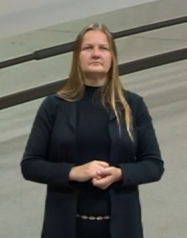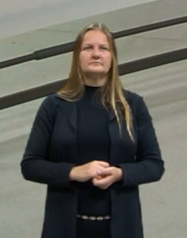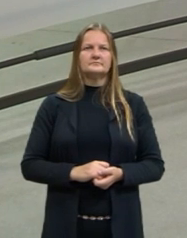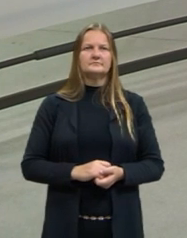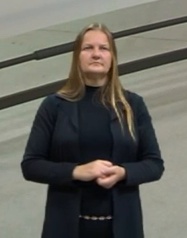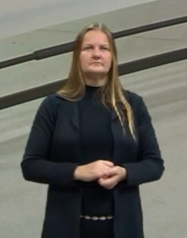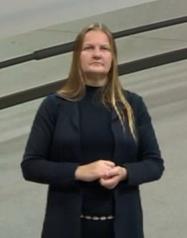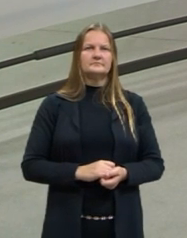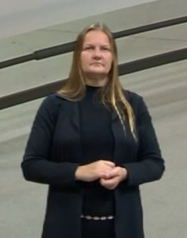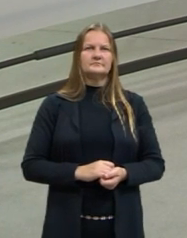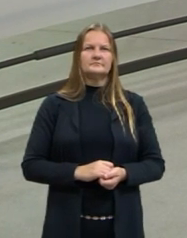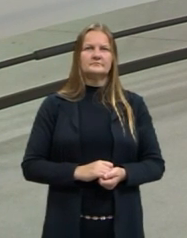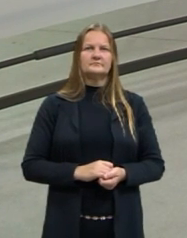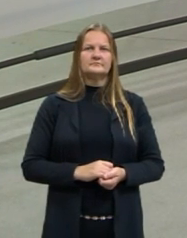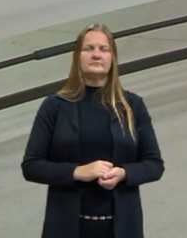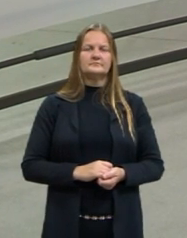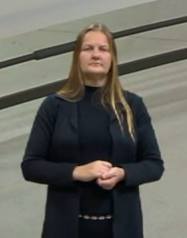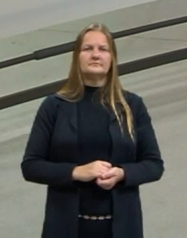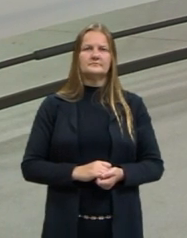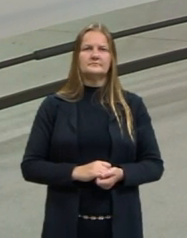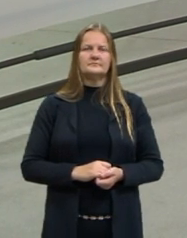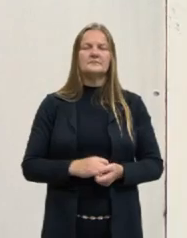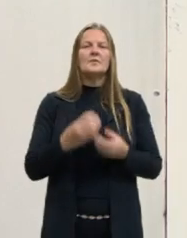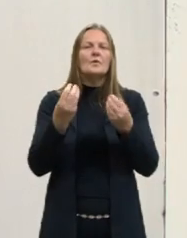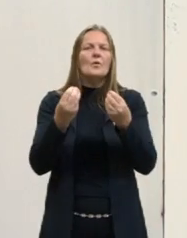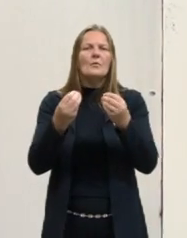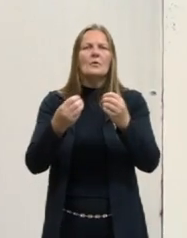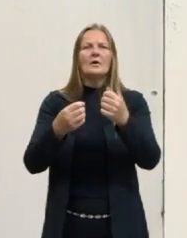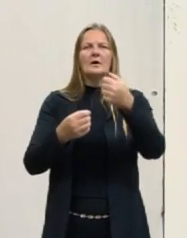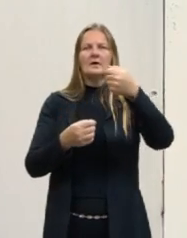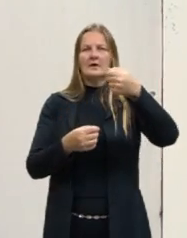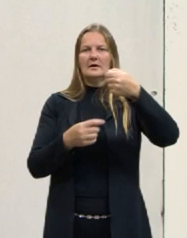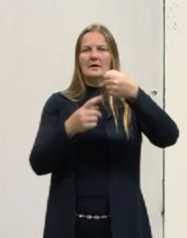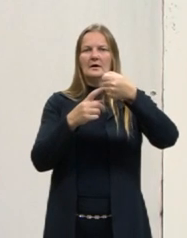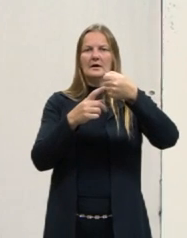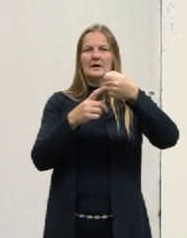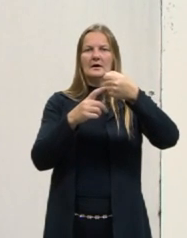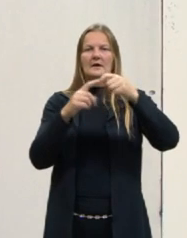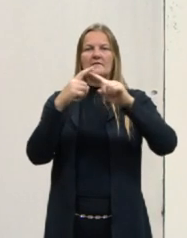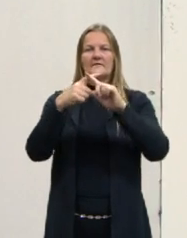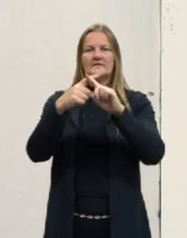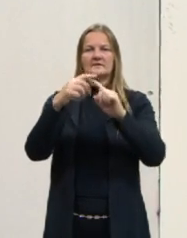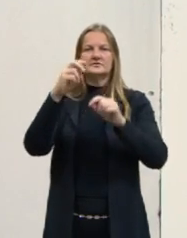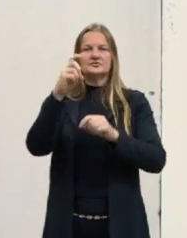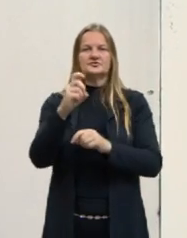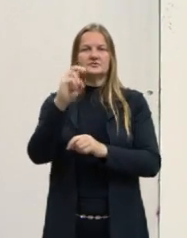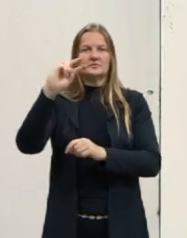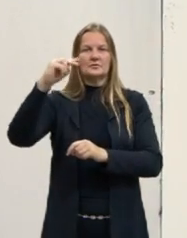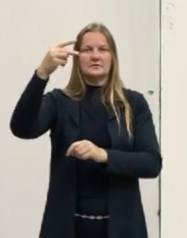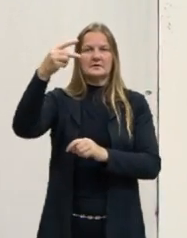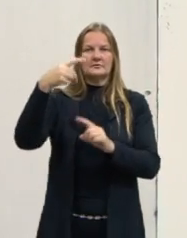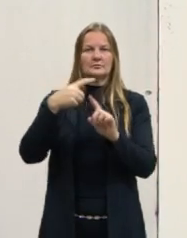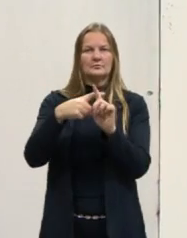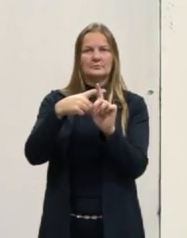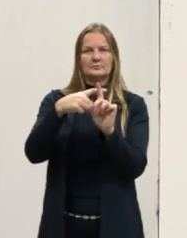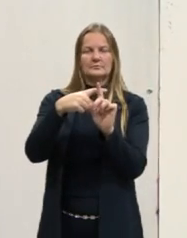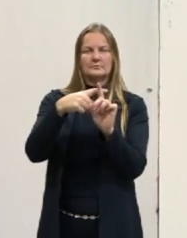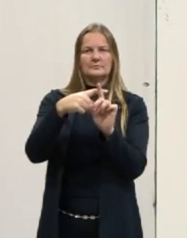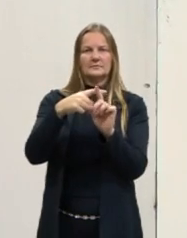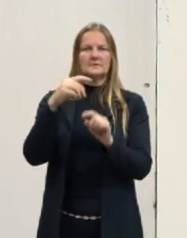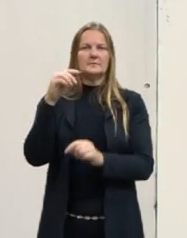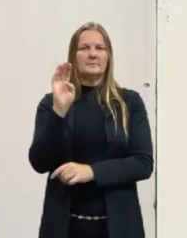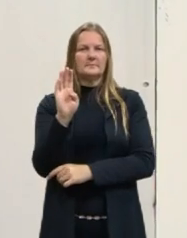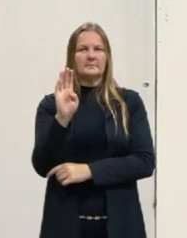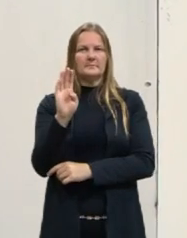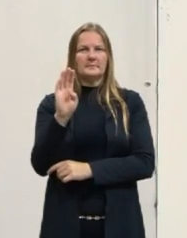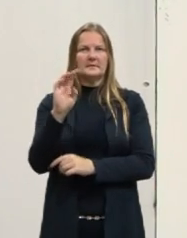eu estou falando, né? A equação de segundo grau é A, né? Vezes X ao quadrado mais B